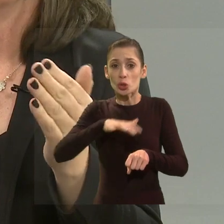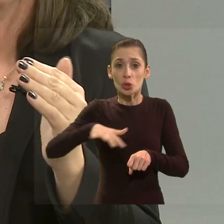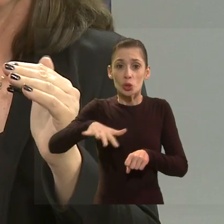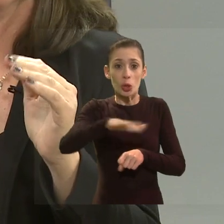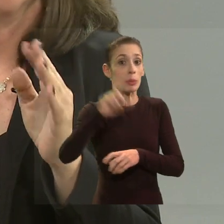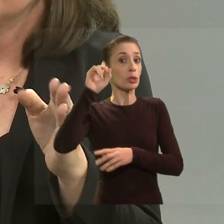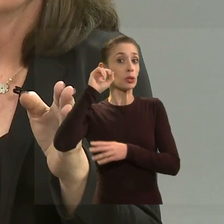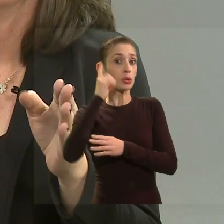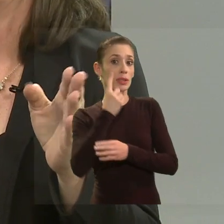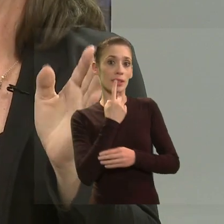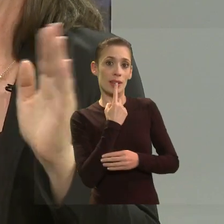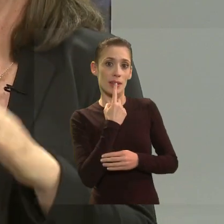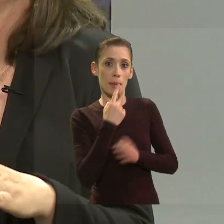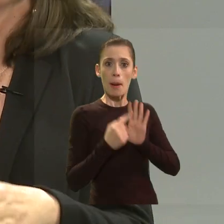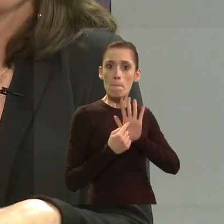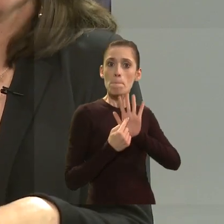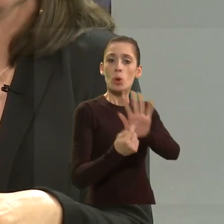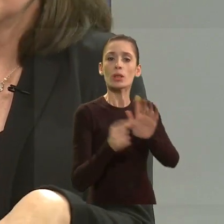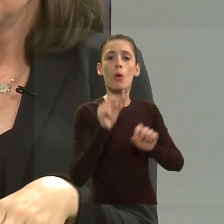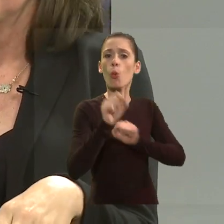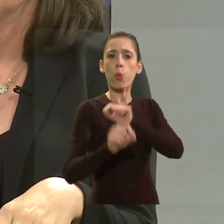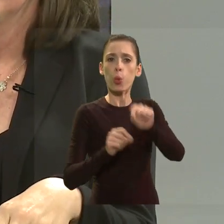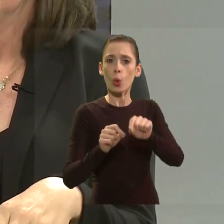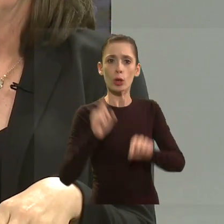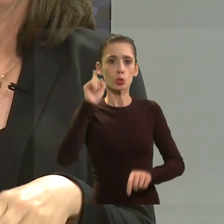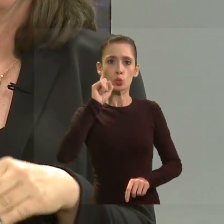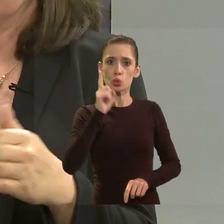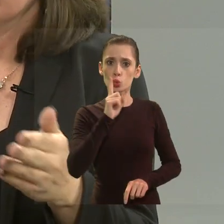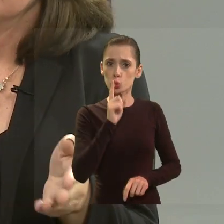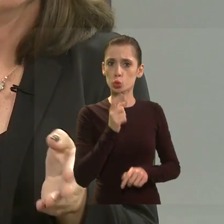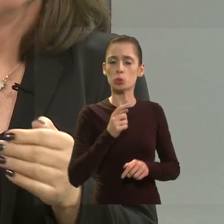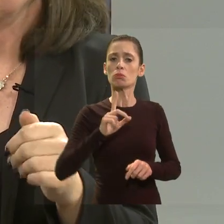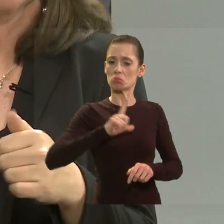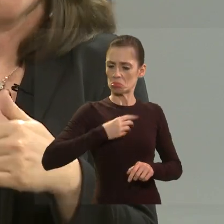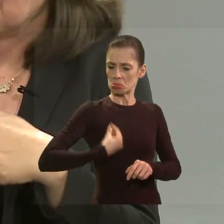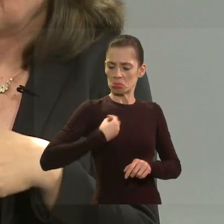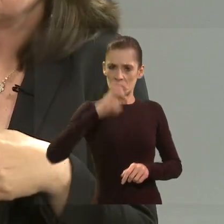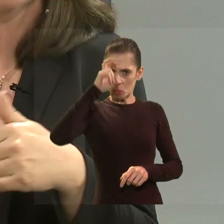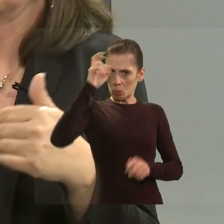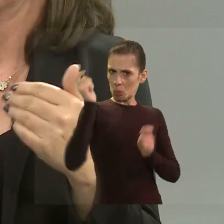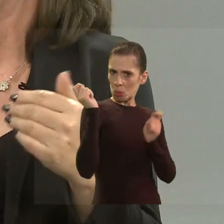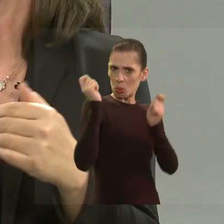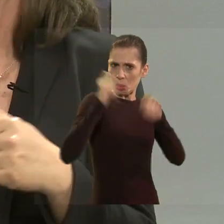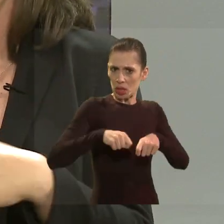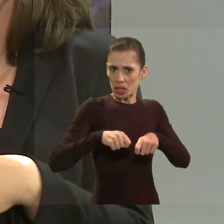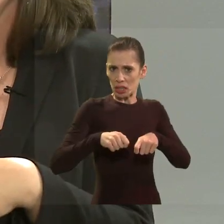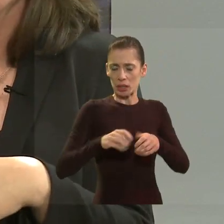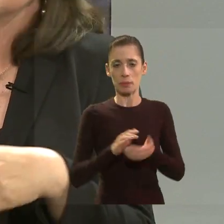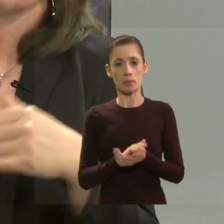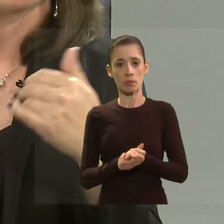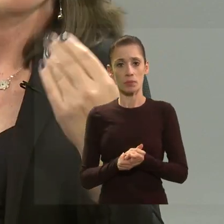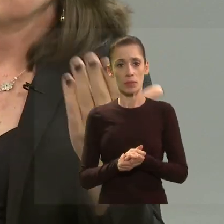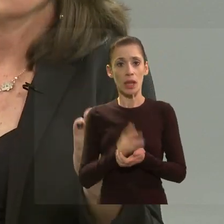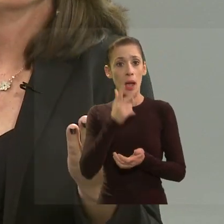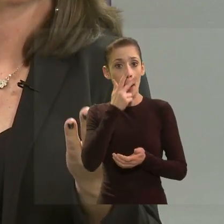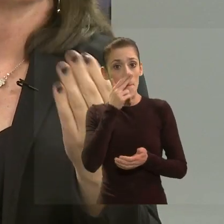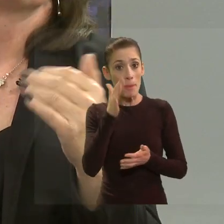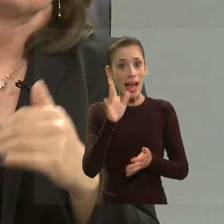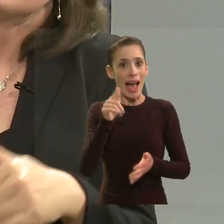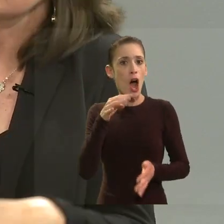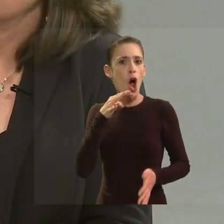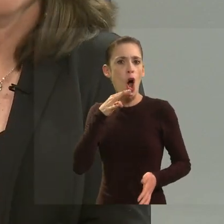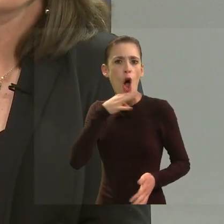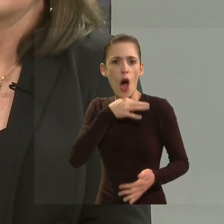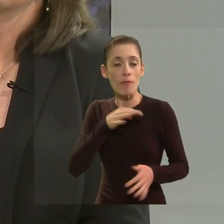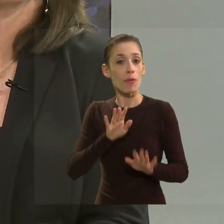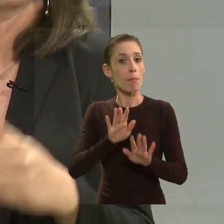a questão da surdez ela não afeta a questão cognitiva. Eu coloco isso só porque parece óbvio, mas às vezes as